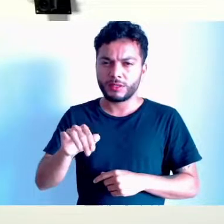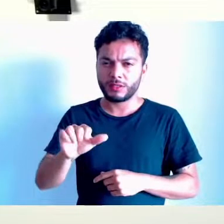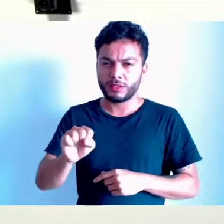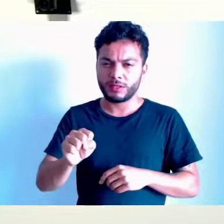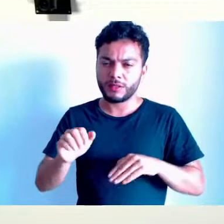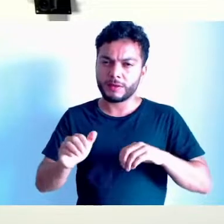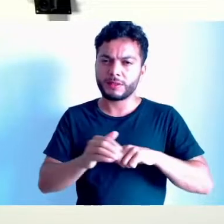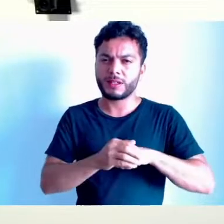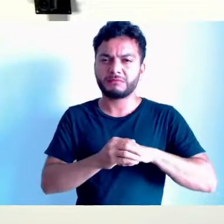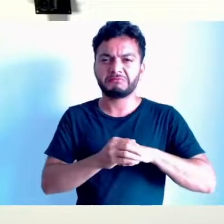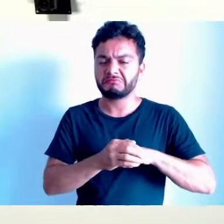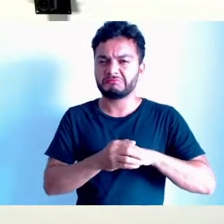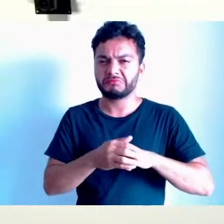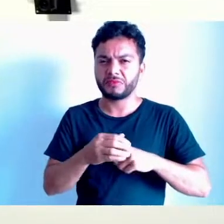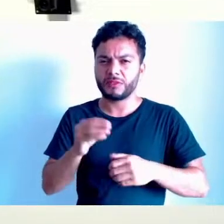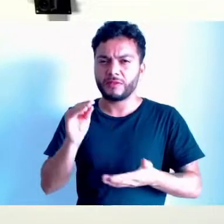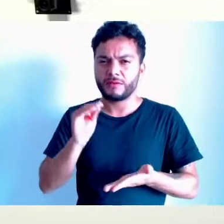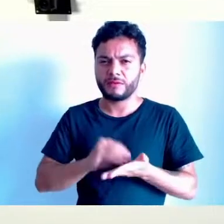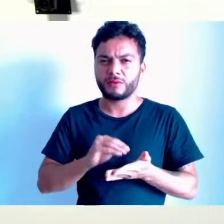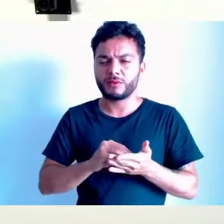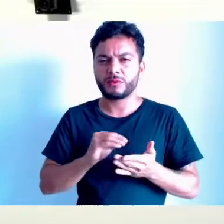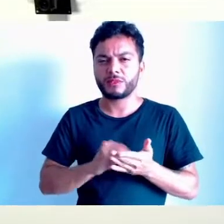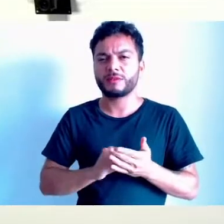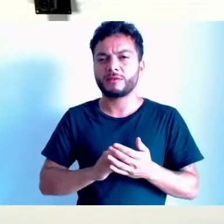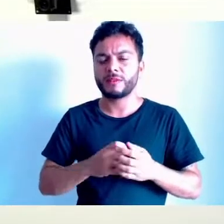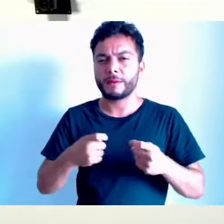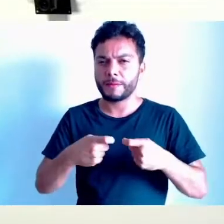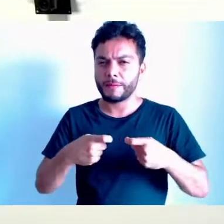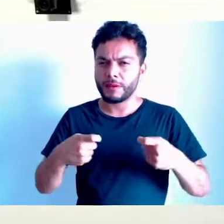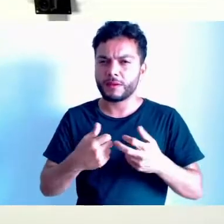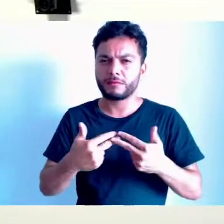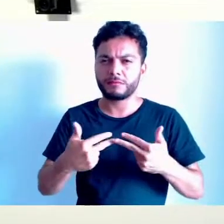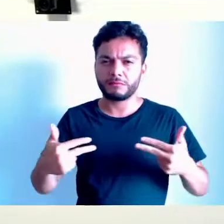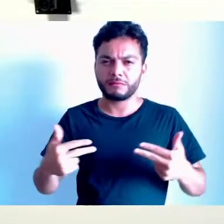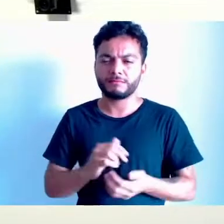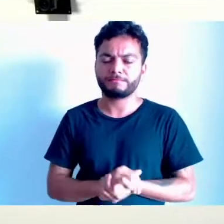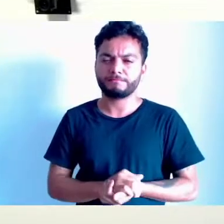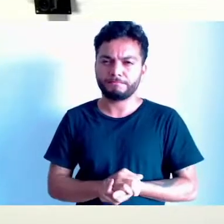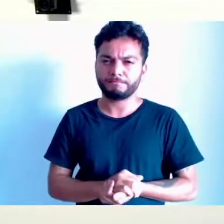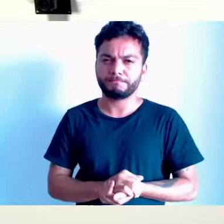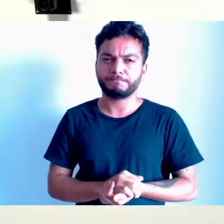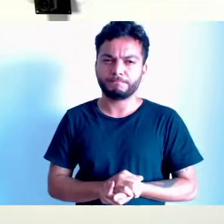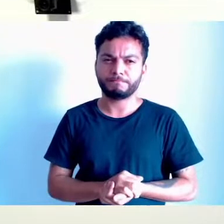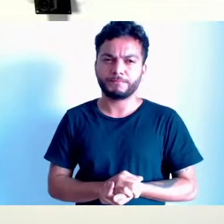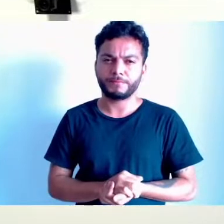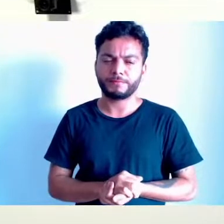sem os IPIs necessários para a recolha de lixo. Infelizmente, demorou.